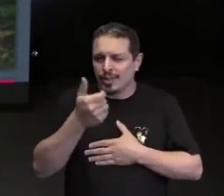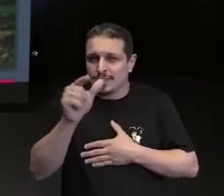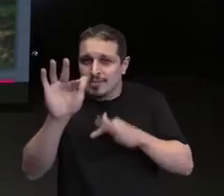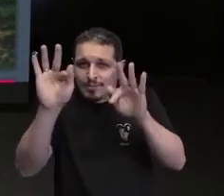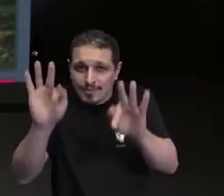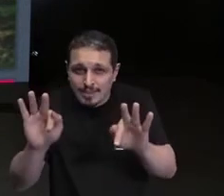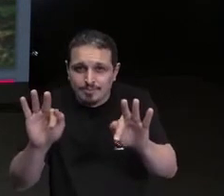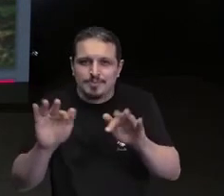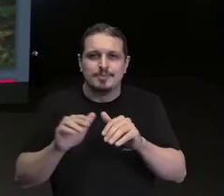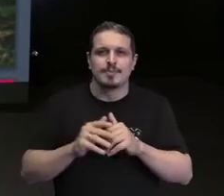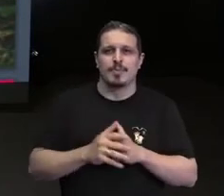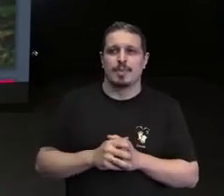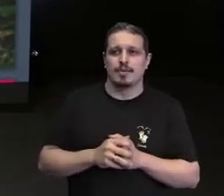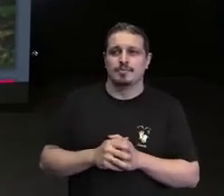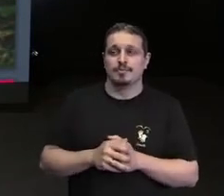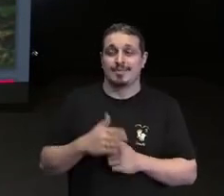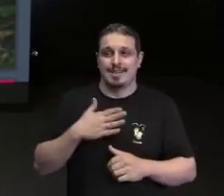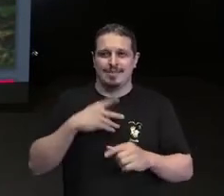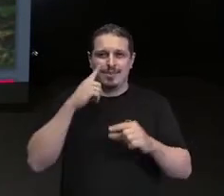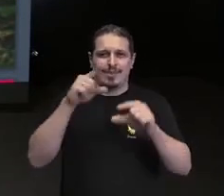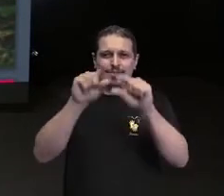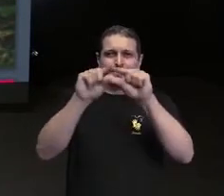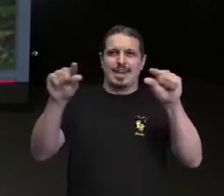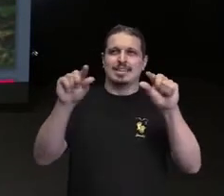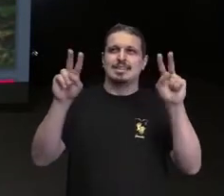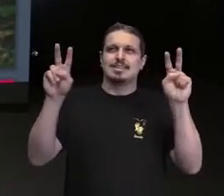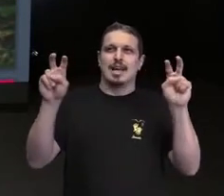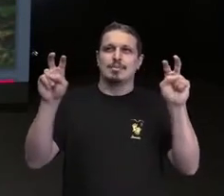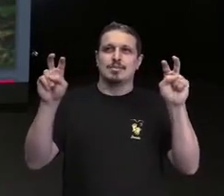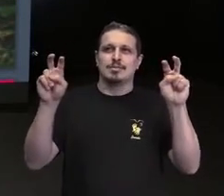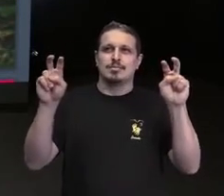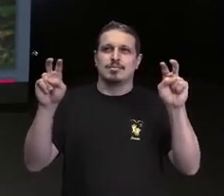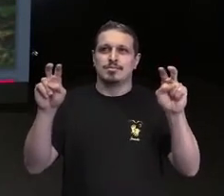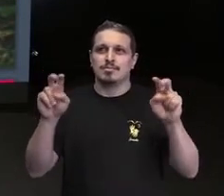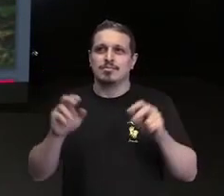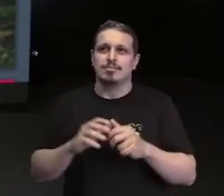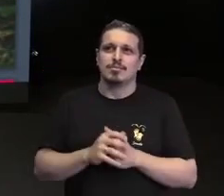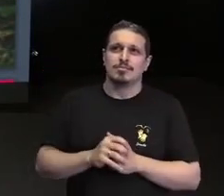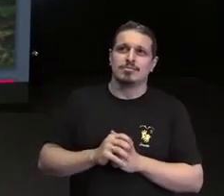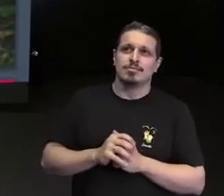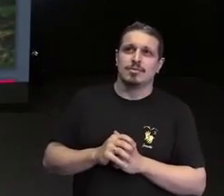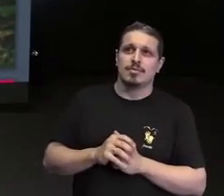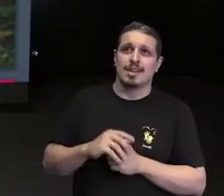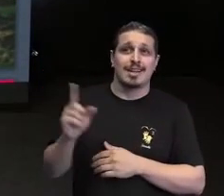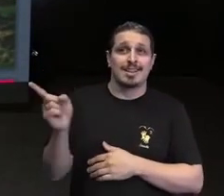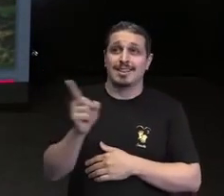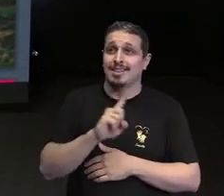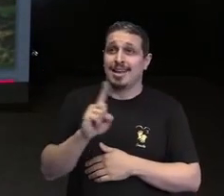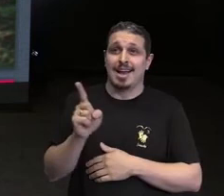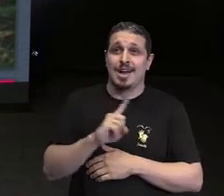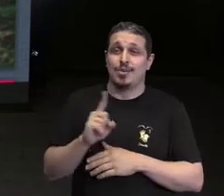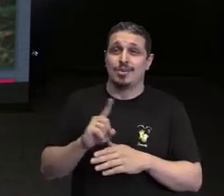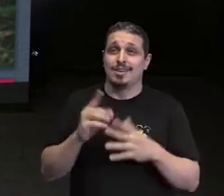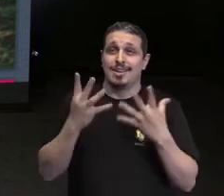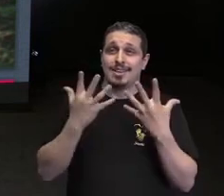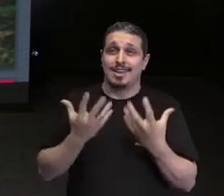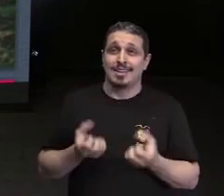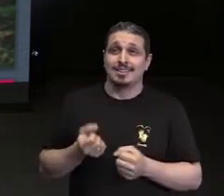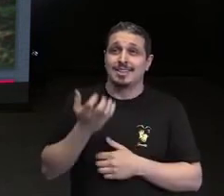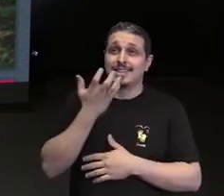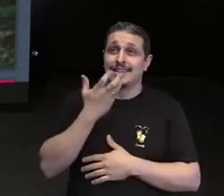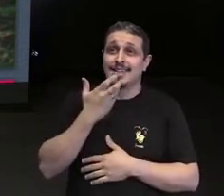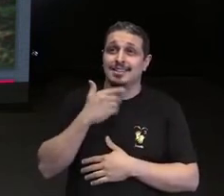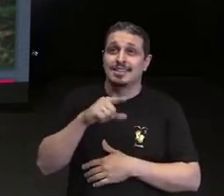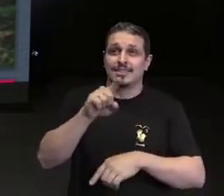eu deixo uma mensagem, nessa mensagem tem alguns braços entrelaçados entrelaçados de diferentes pessoas, cores